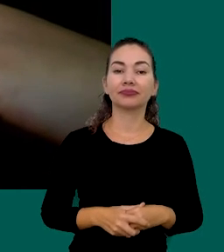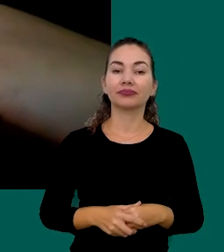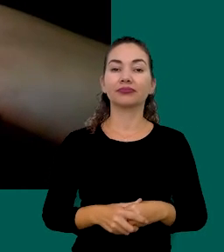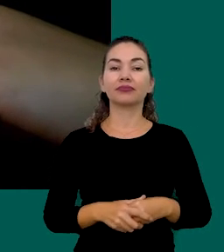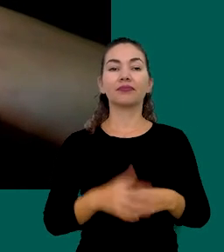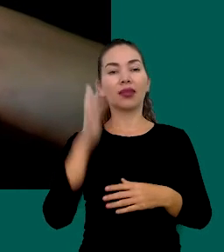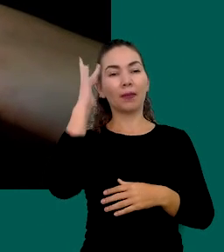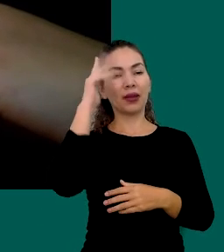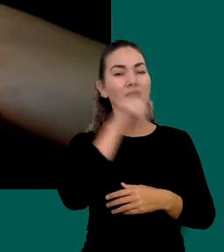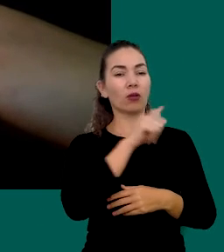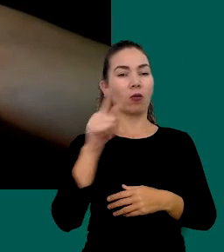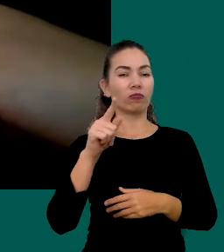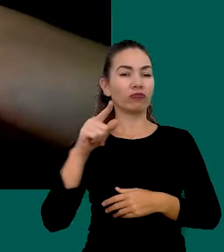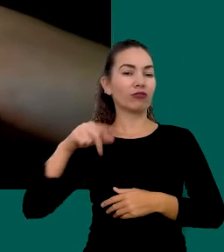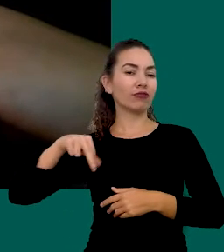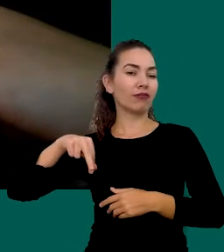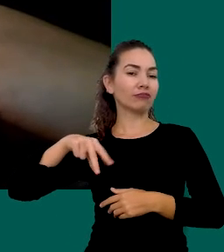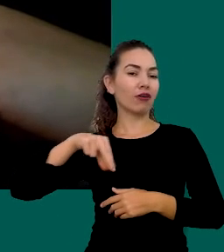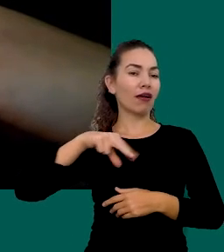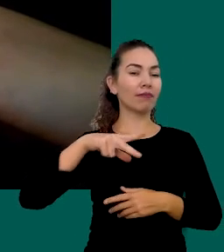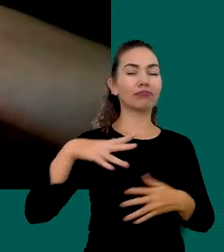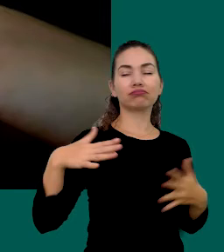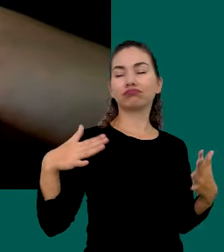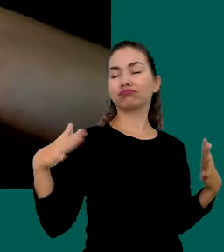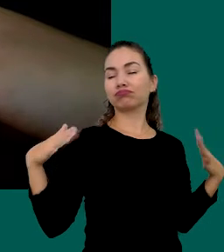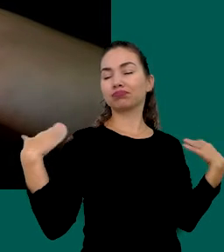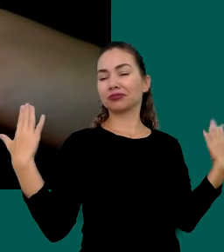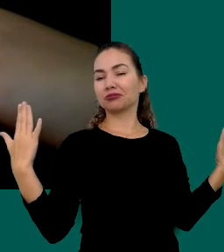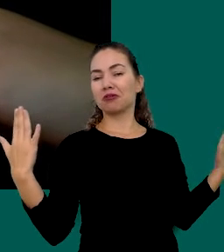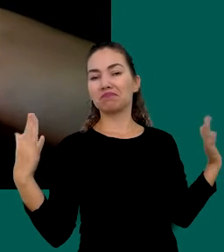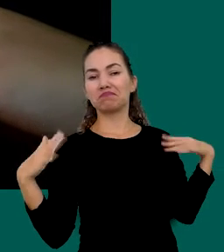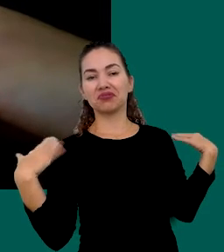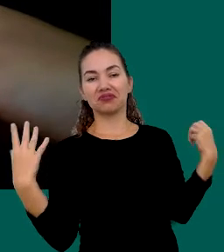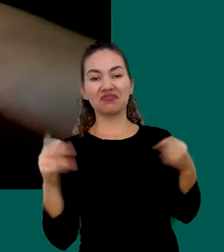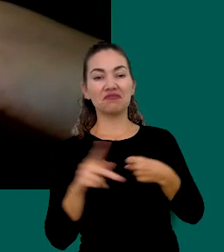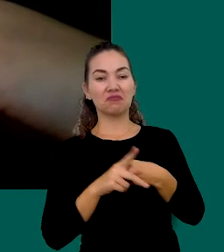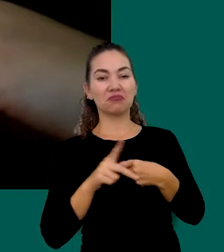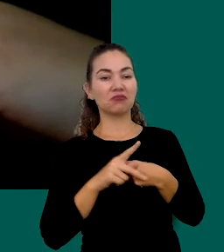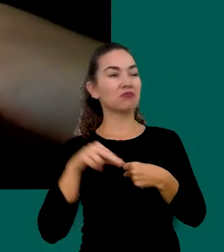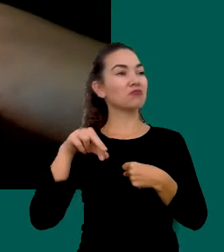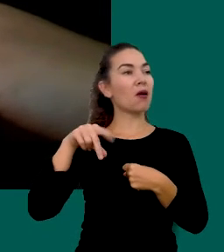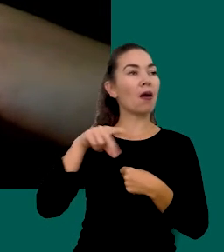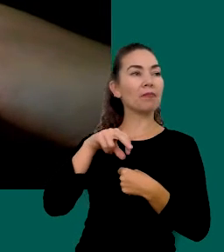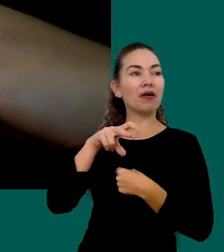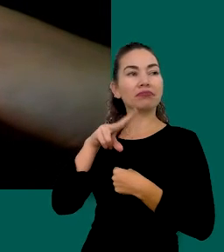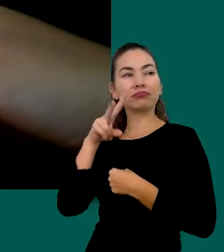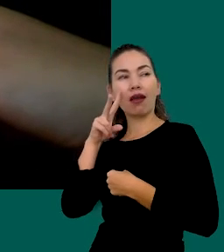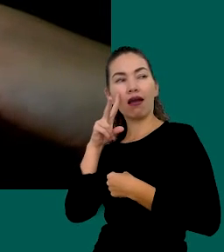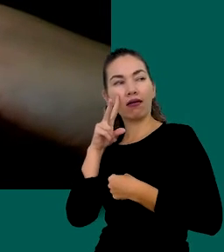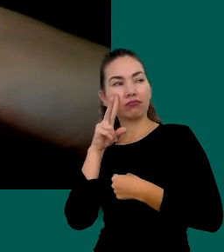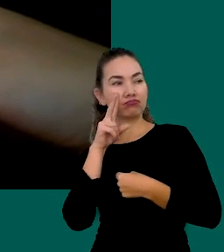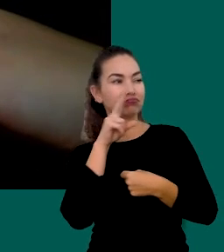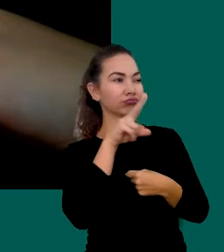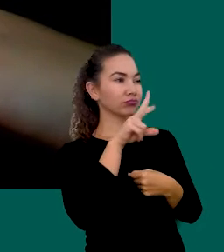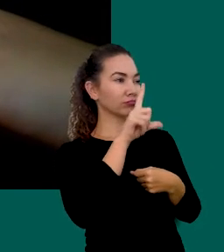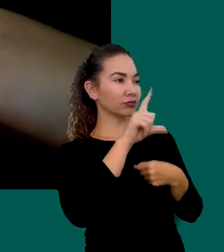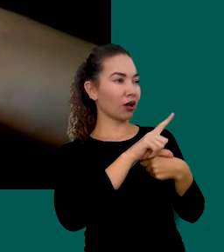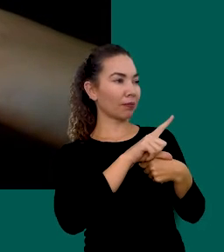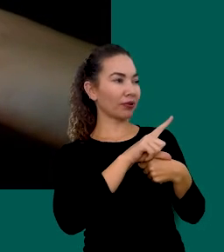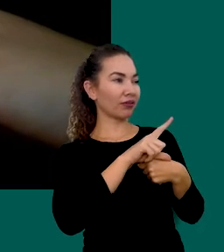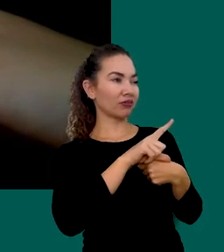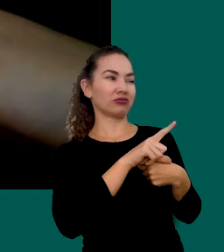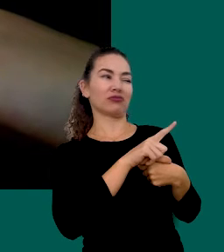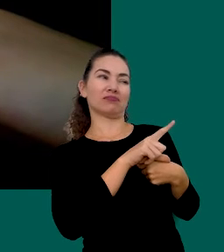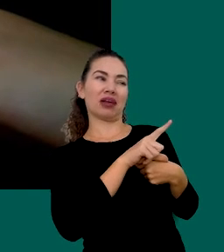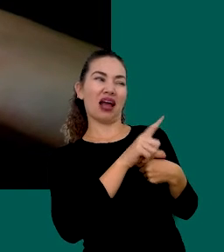Imagine que você Esteja Passeando Em um Shopping E passa Por uma Loja E